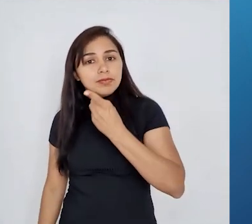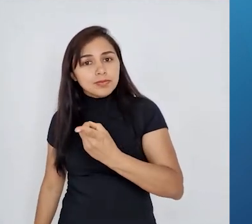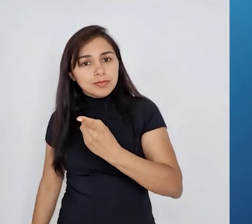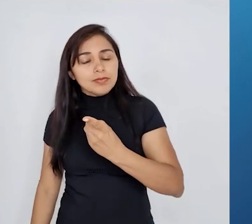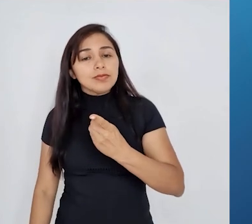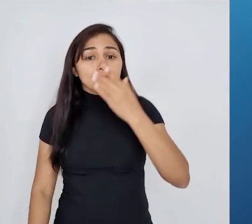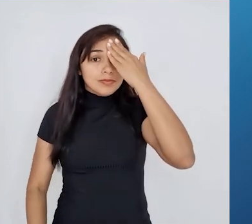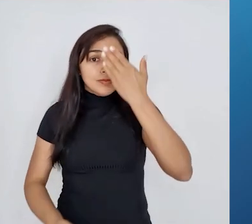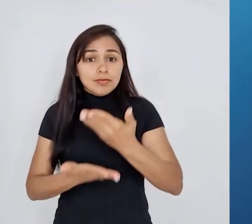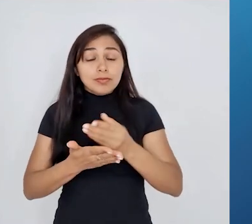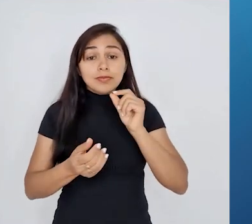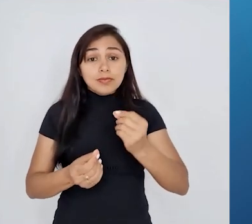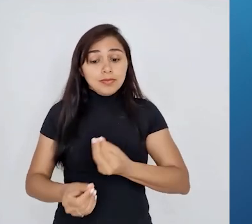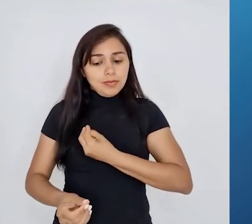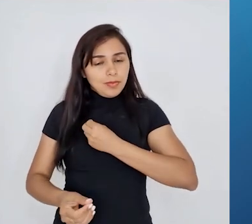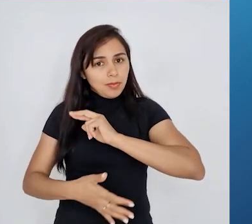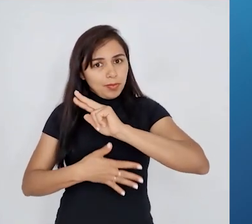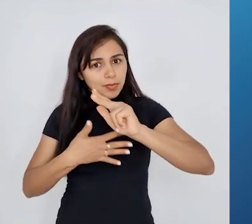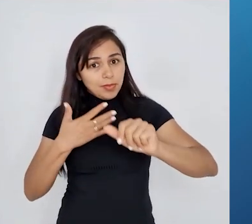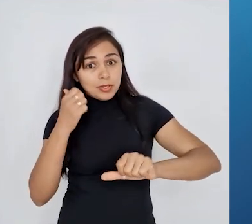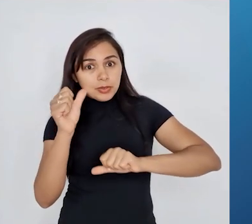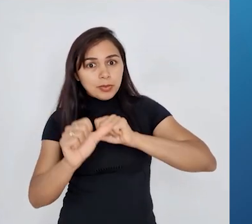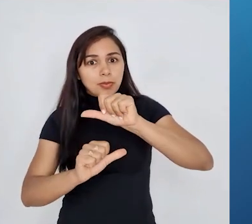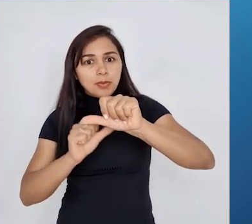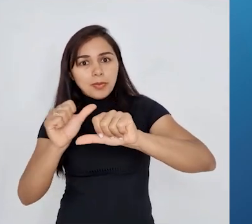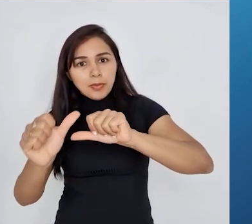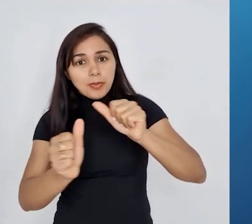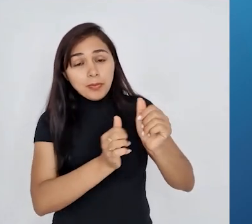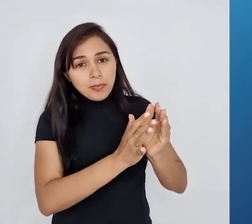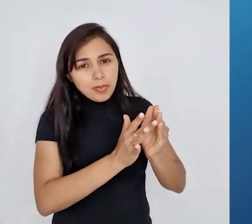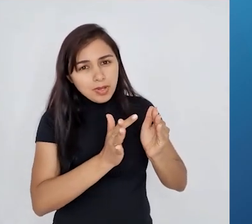sofriam sim modificações ao longo do tempo.